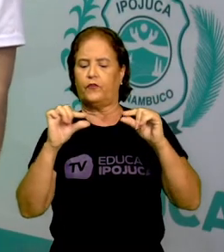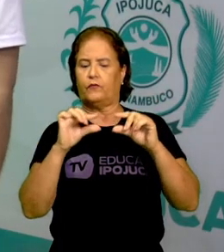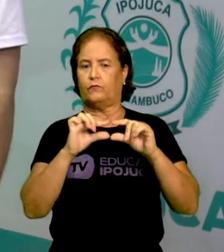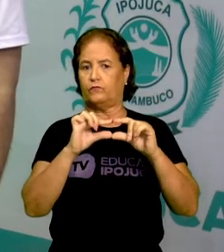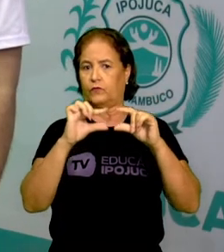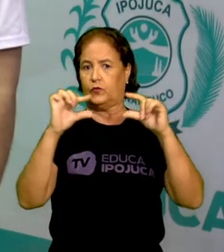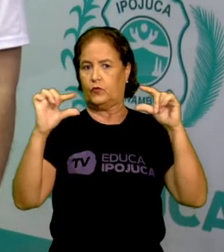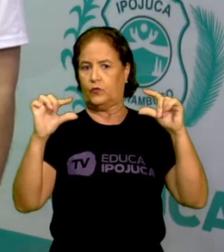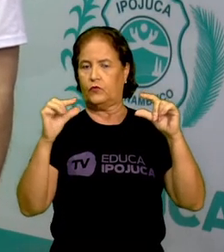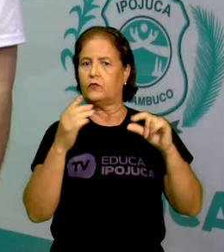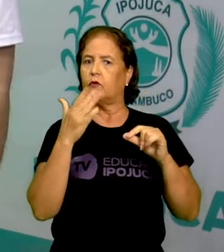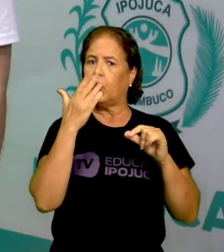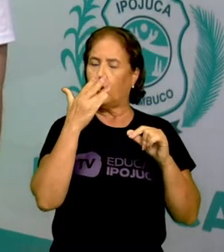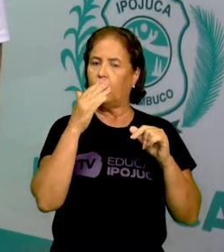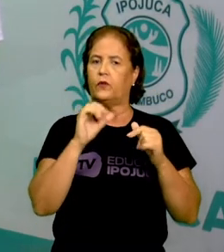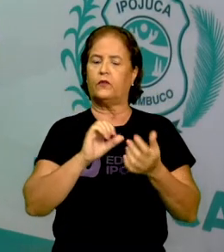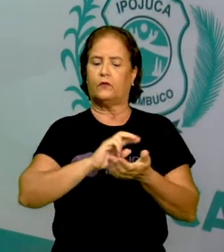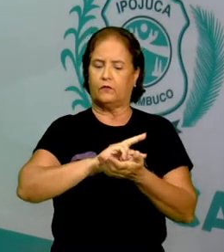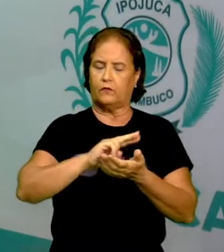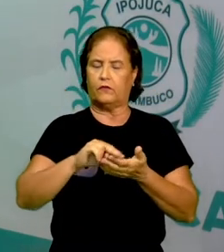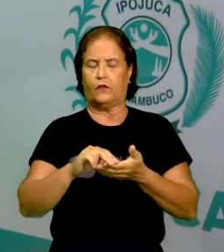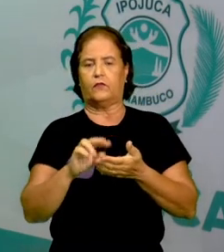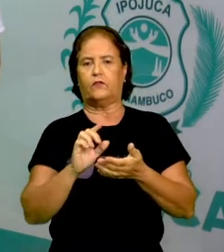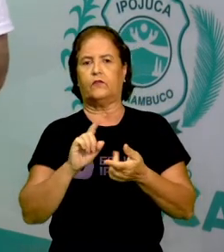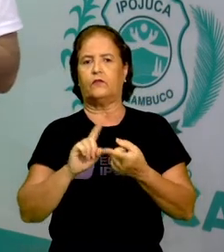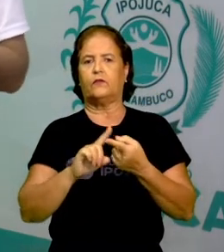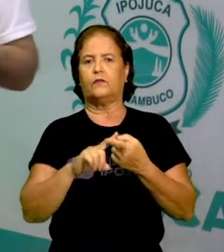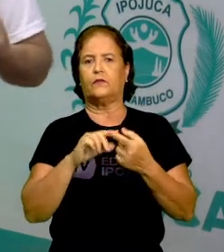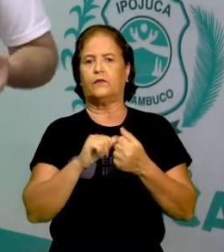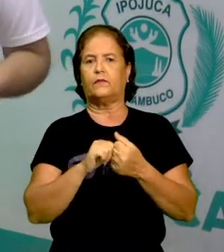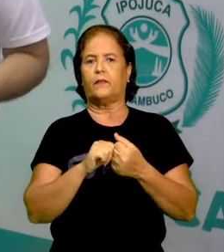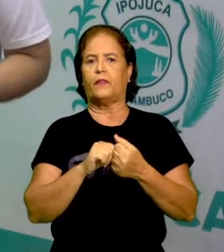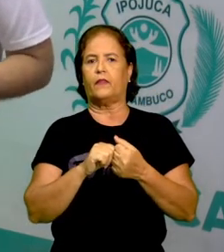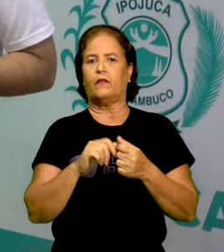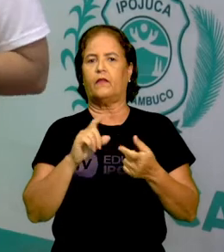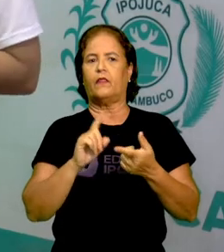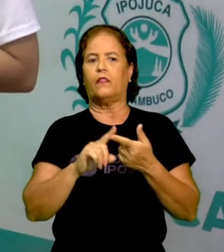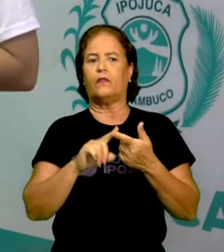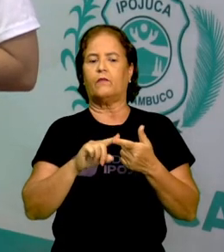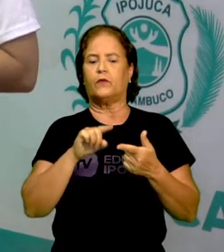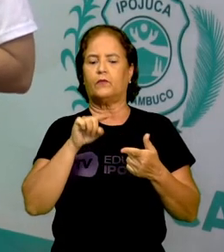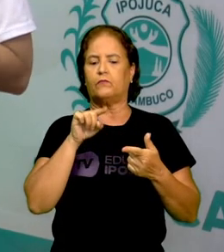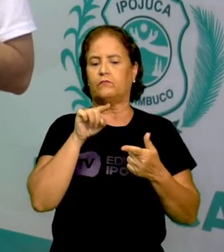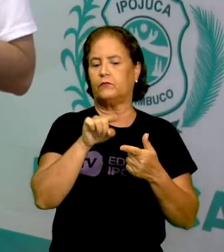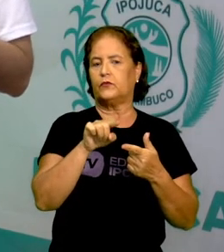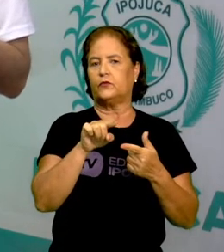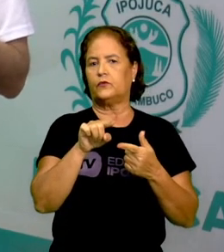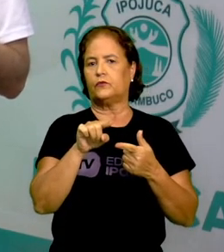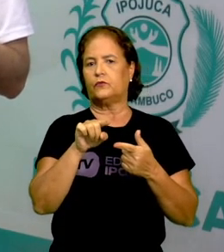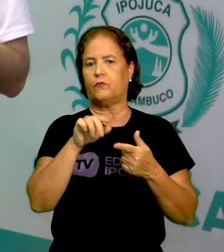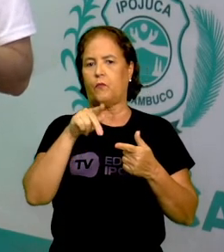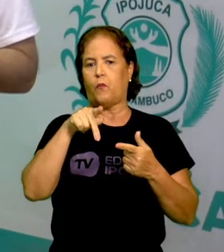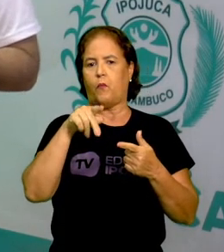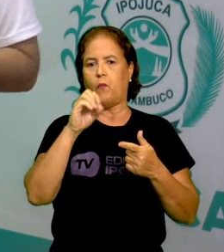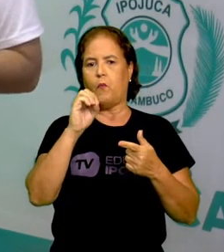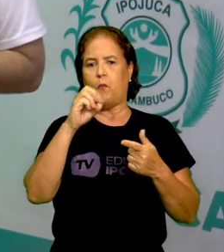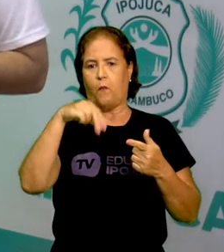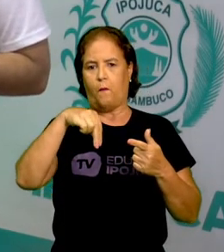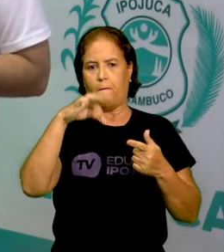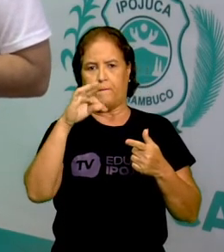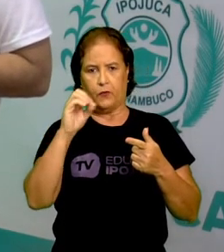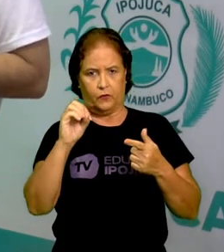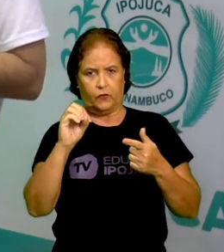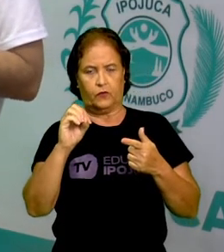nessa imagem. Bom, além de pontos e linhas, os artistas